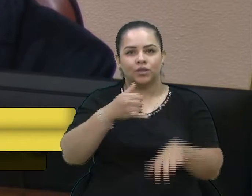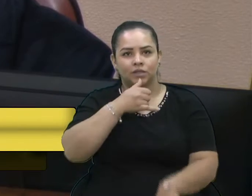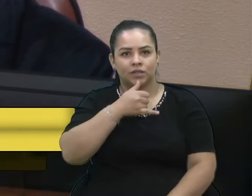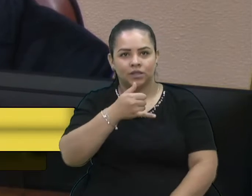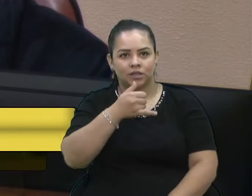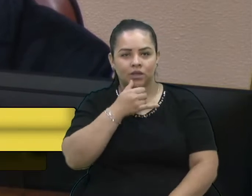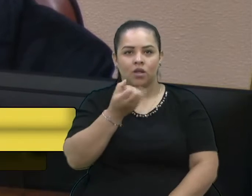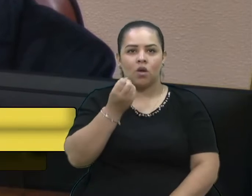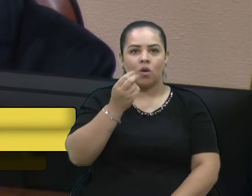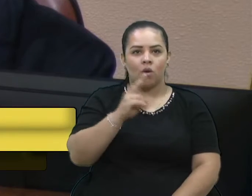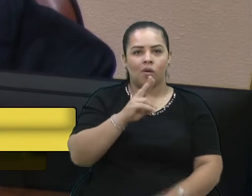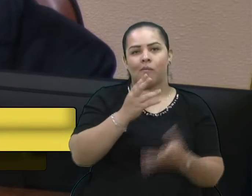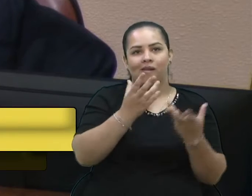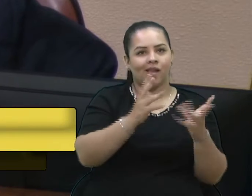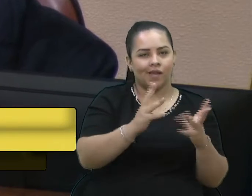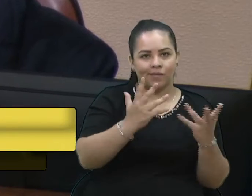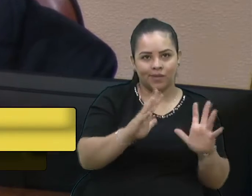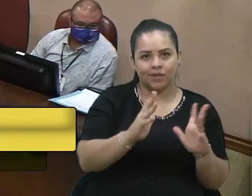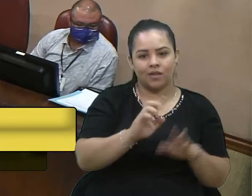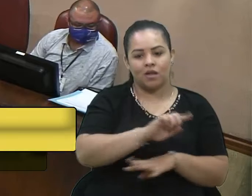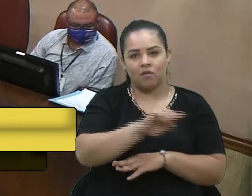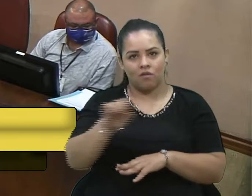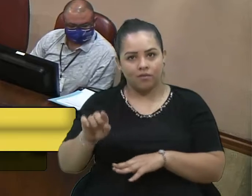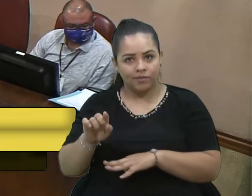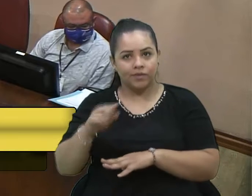disposição dos senhores vereadores.